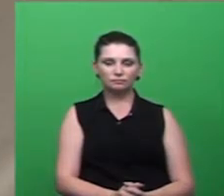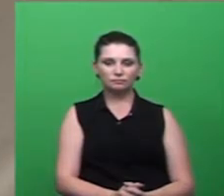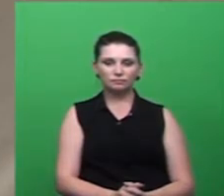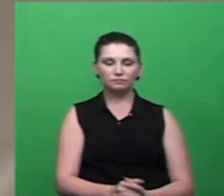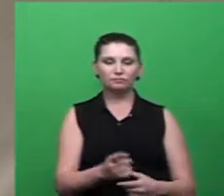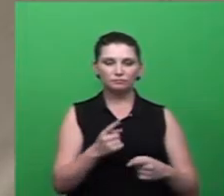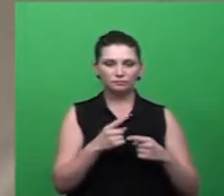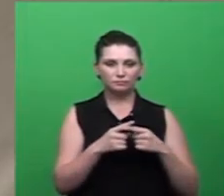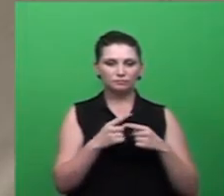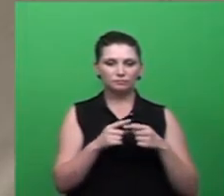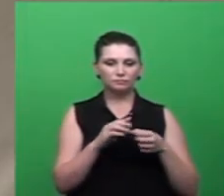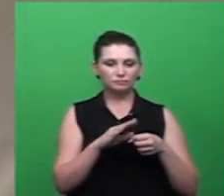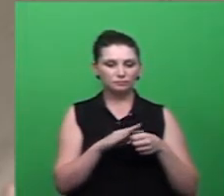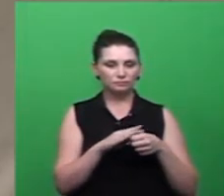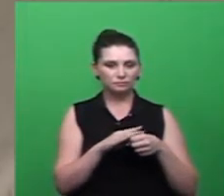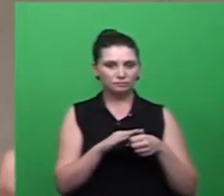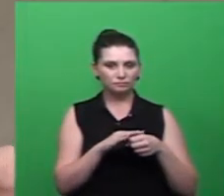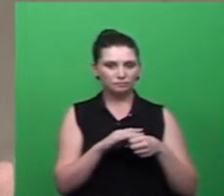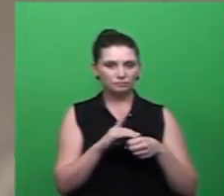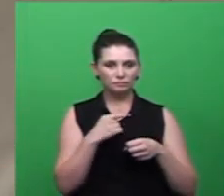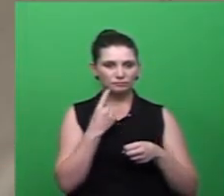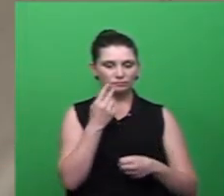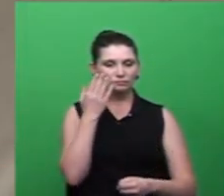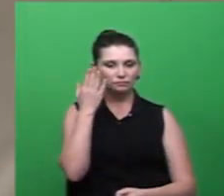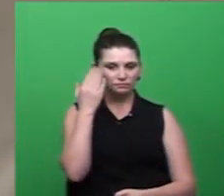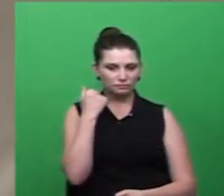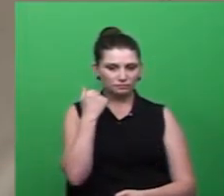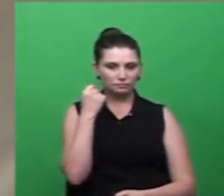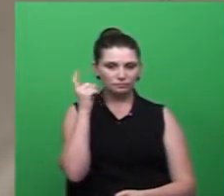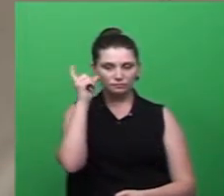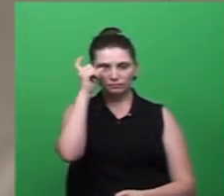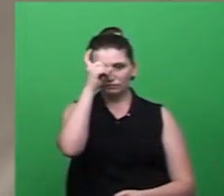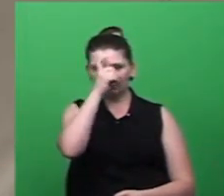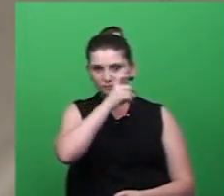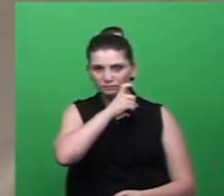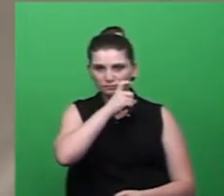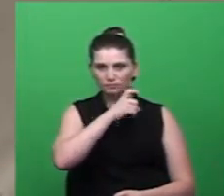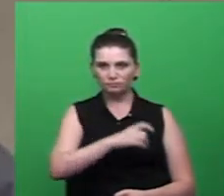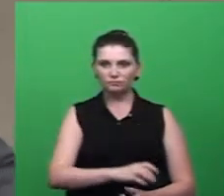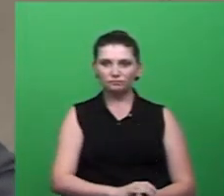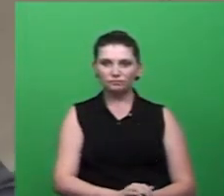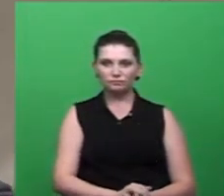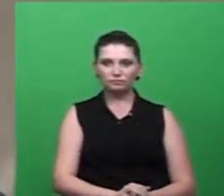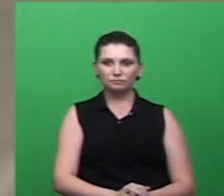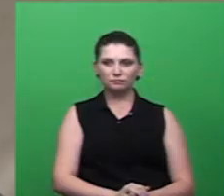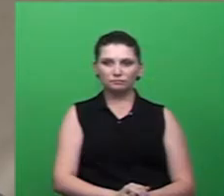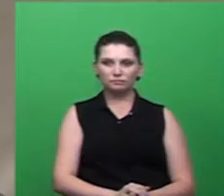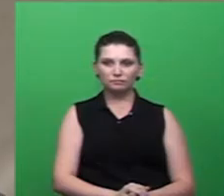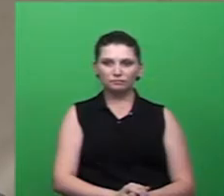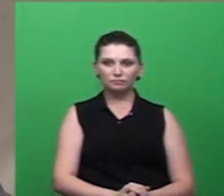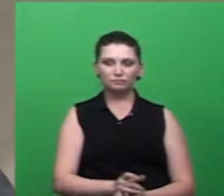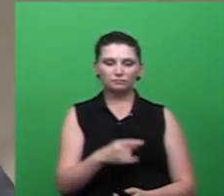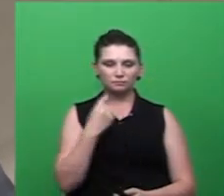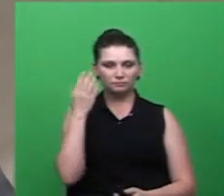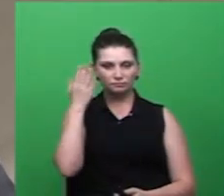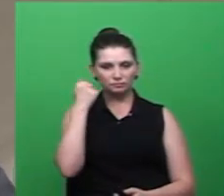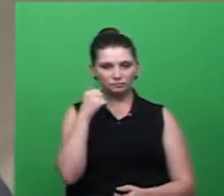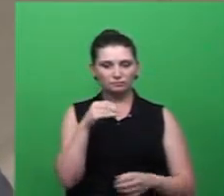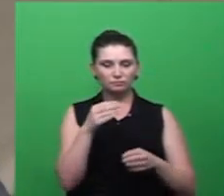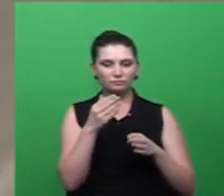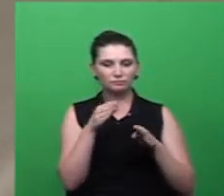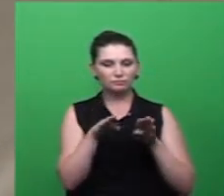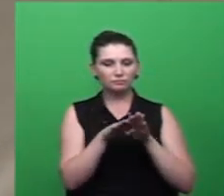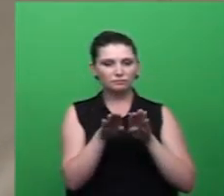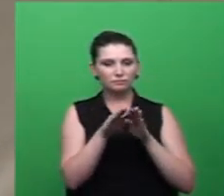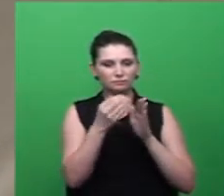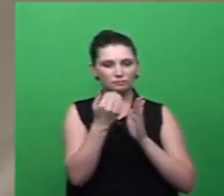doença sazonal, como nós temos, vivemos no clima subtropical e temos as estações bem divididas, ele basicamente se